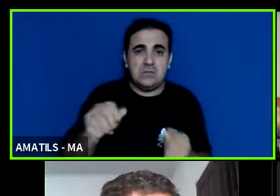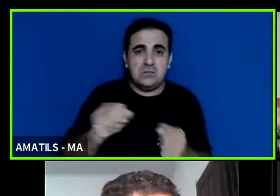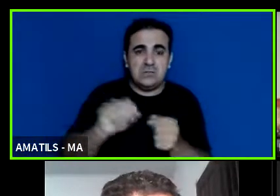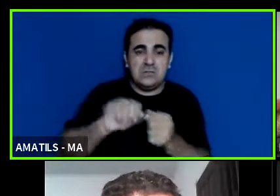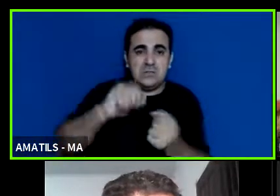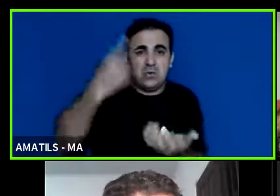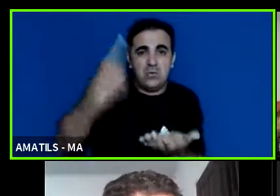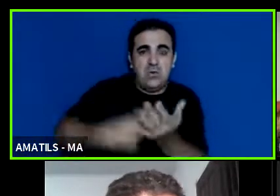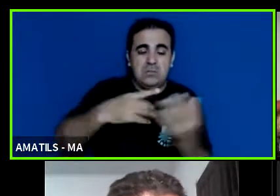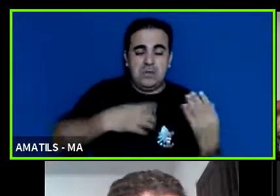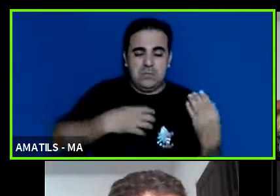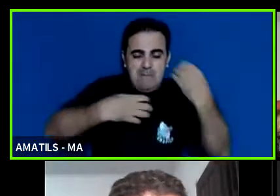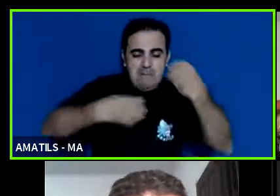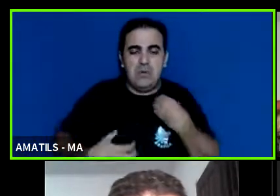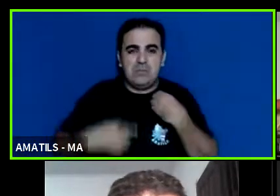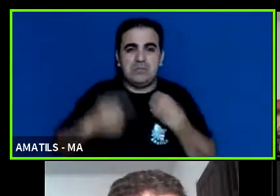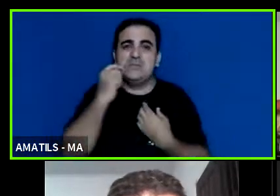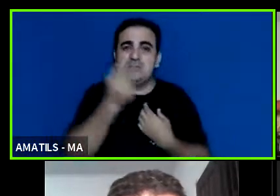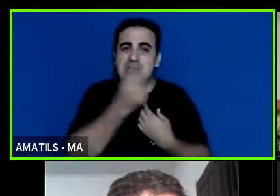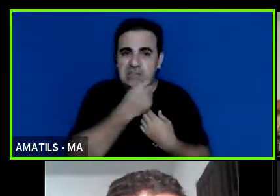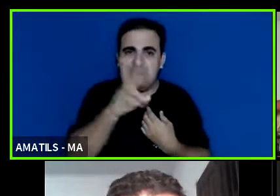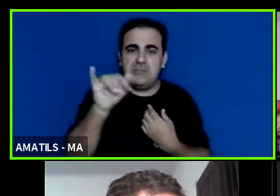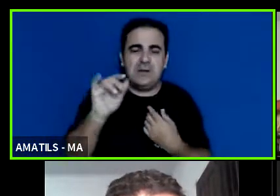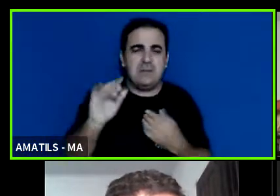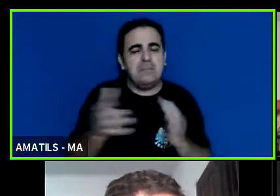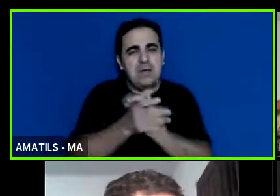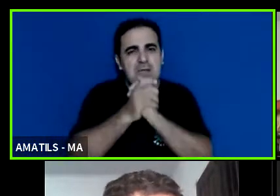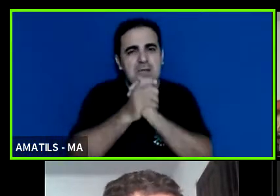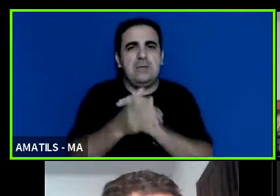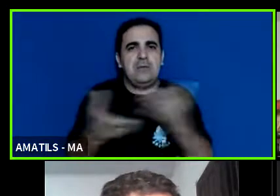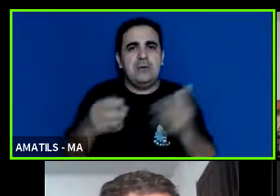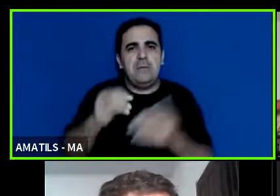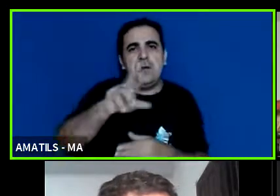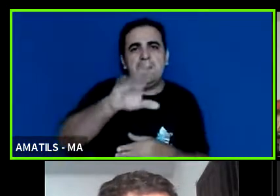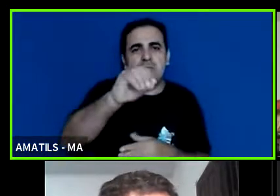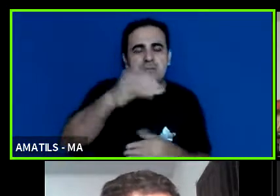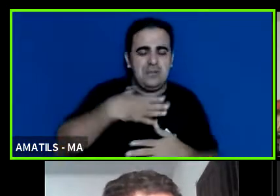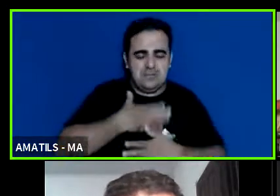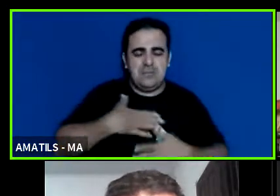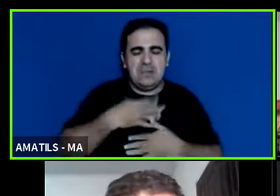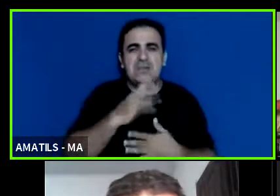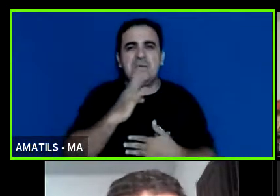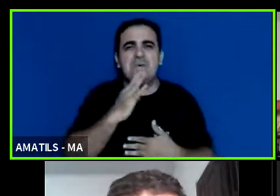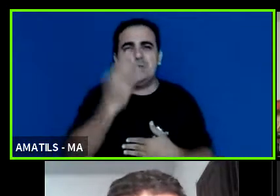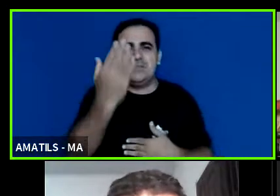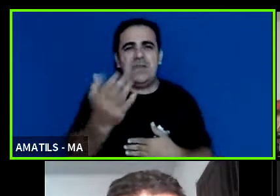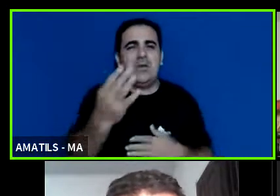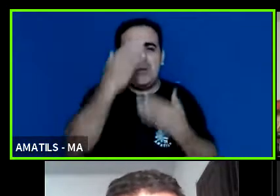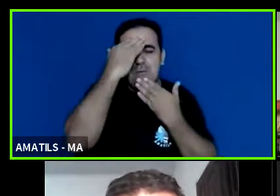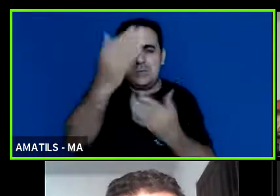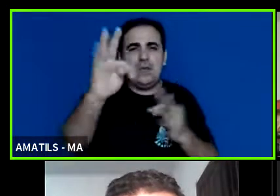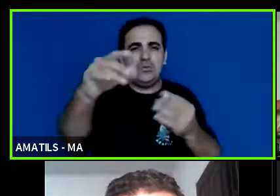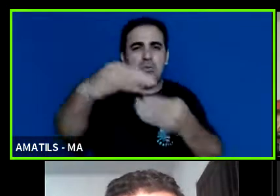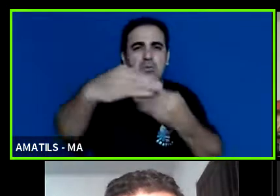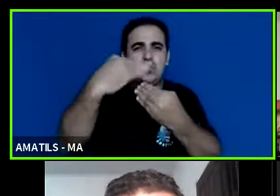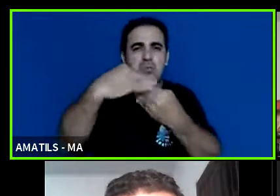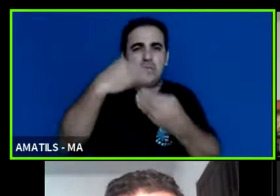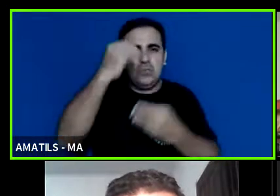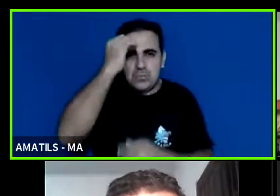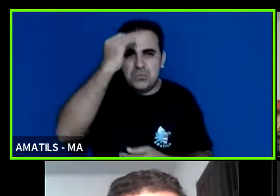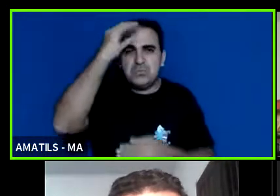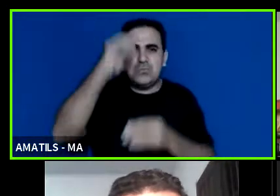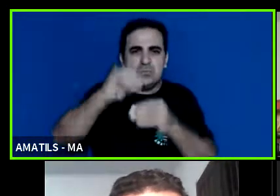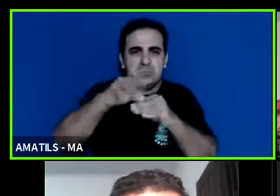conforme o Evandro já adiantou tá bom então gente parabéns Marcelo prazer em te conhecer obrigada aí por tudo que você trouxe pra gente de contribuição